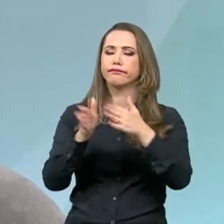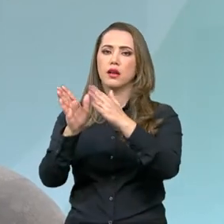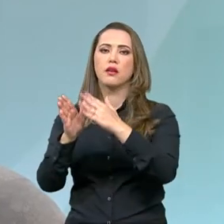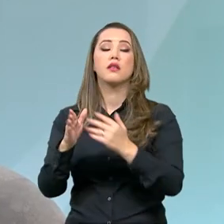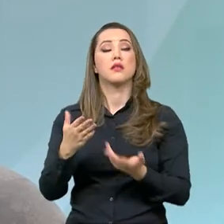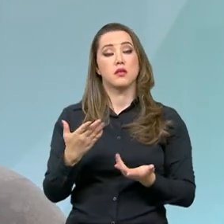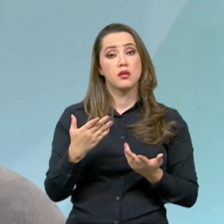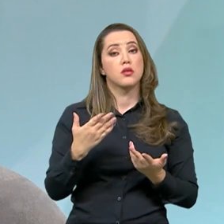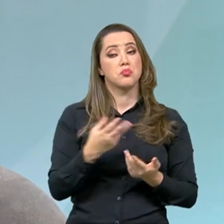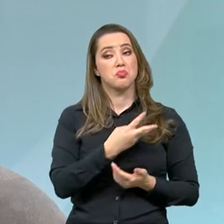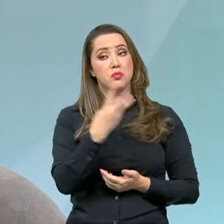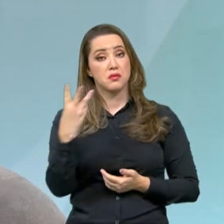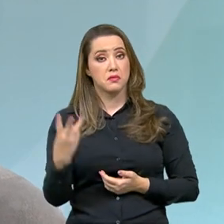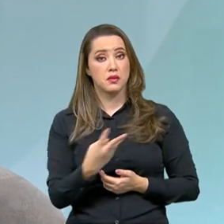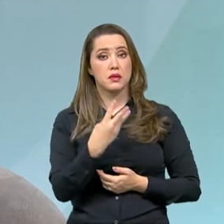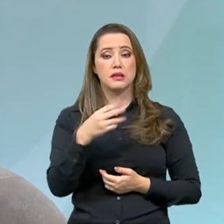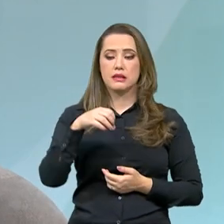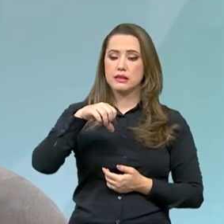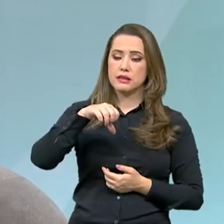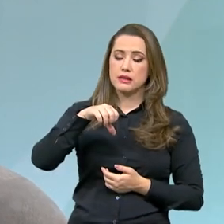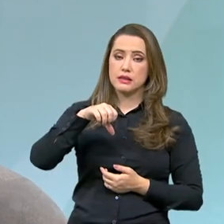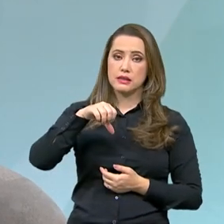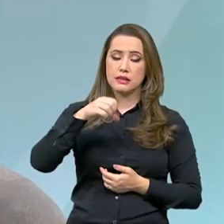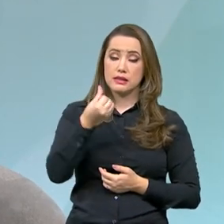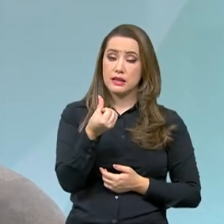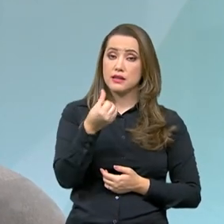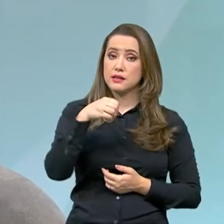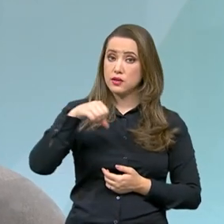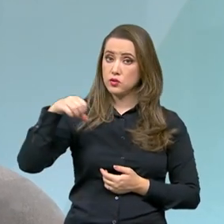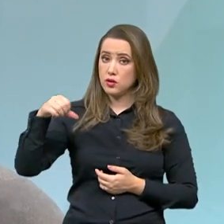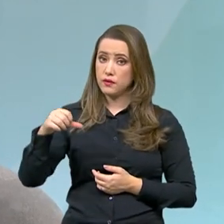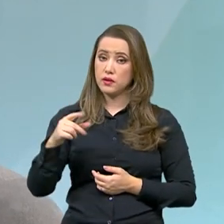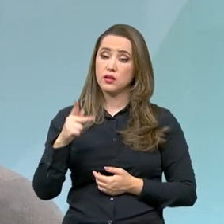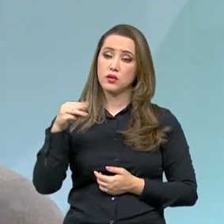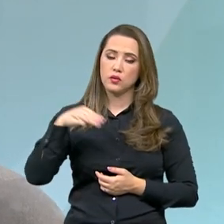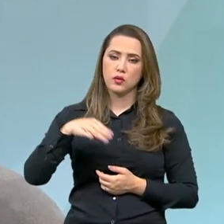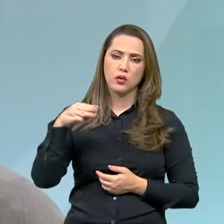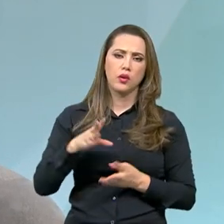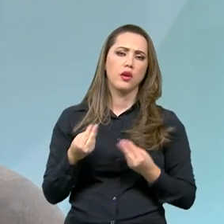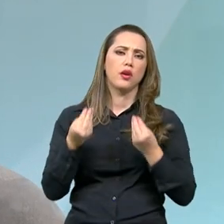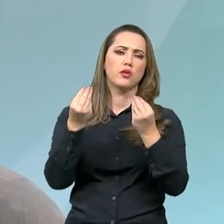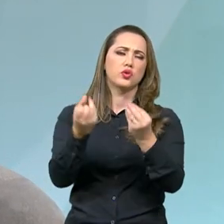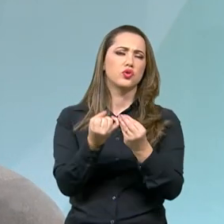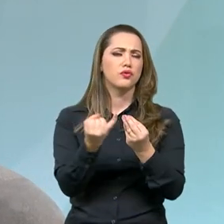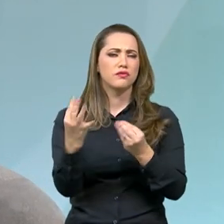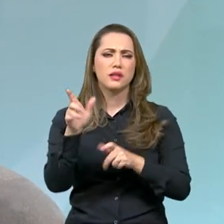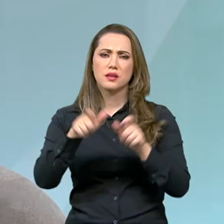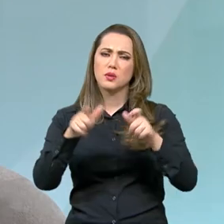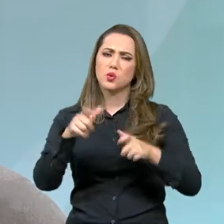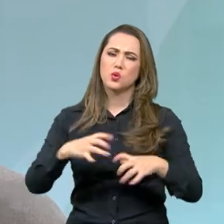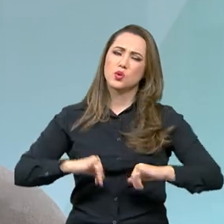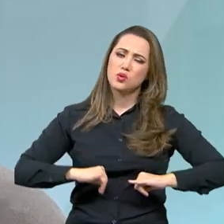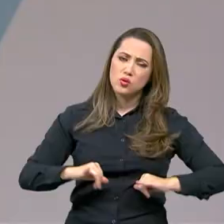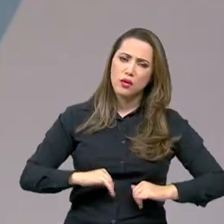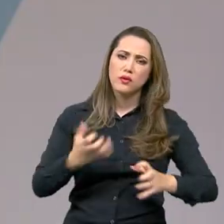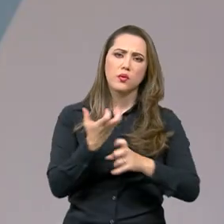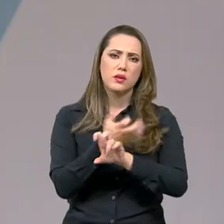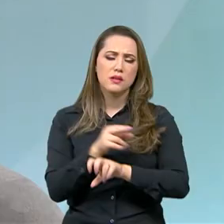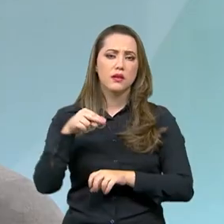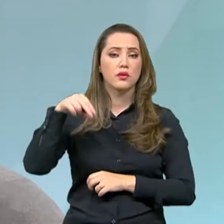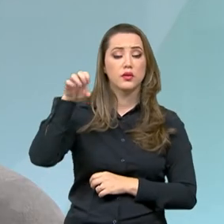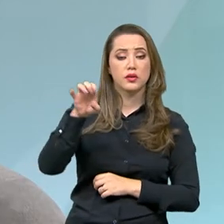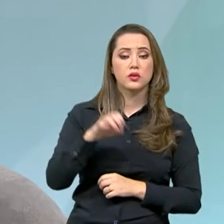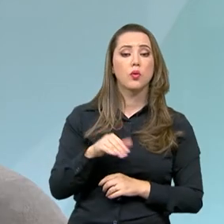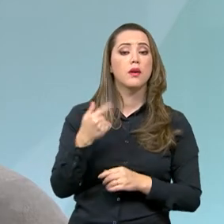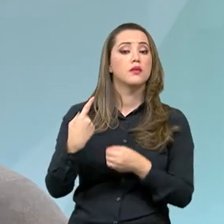699 e que beneficiam 16 milhões de pessoas que sofreram historicamente com a seca no Nordeste. São quantos municípios?